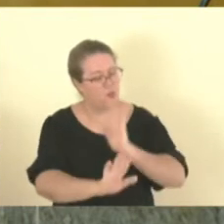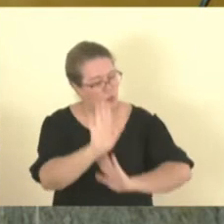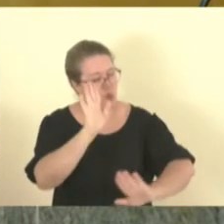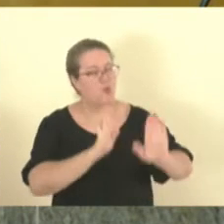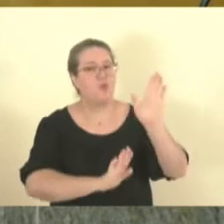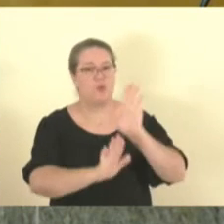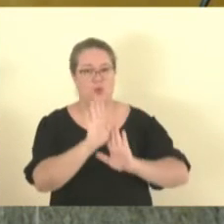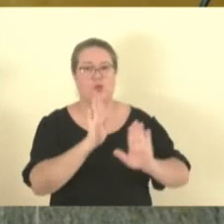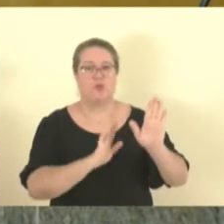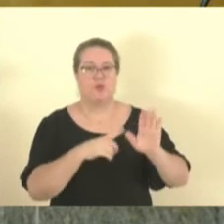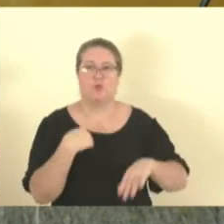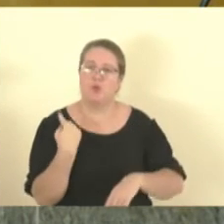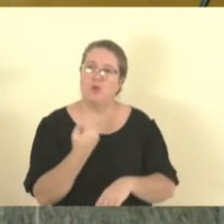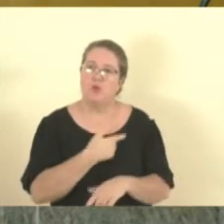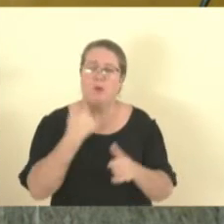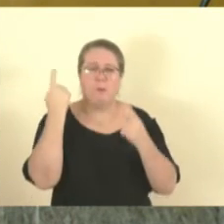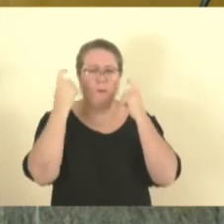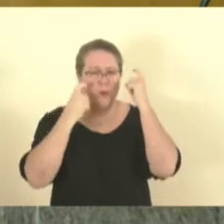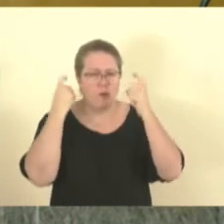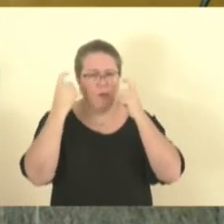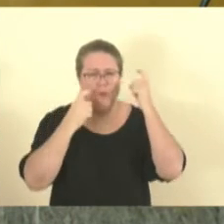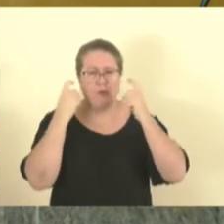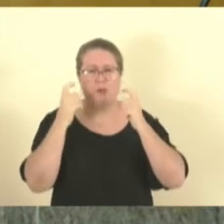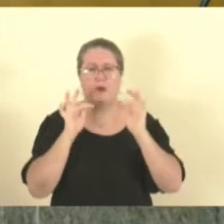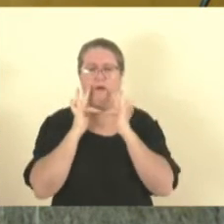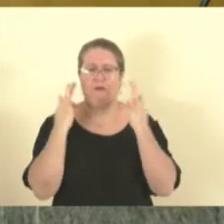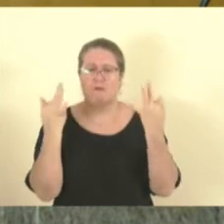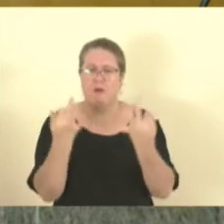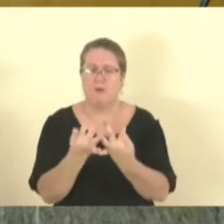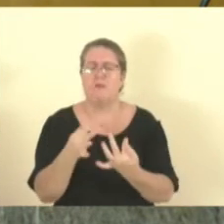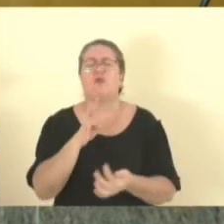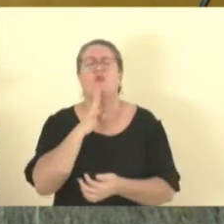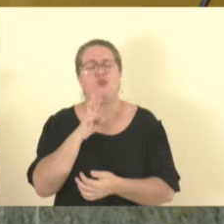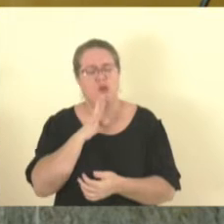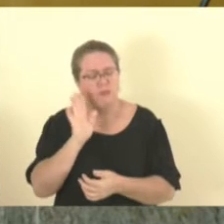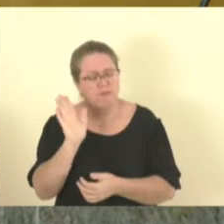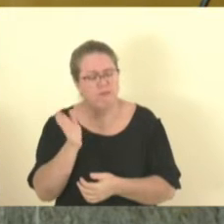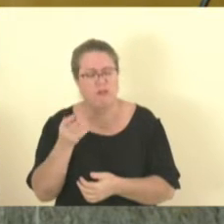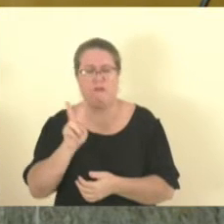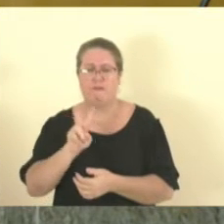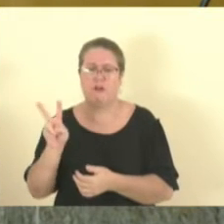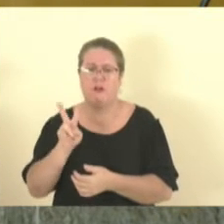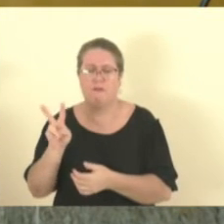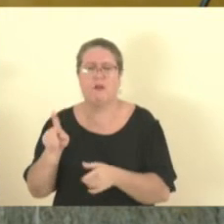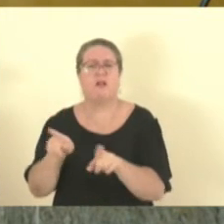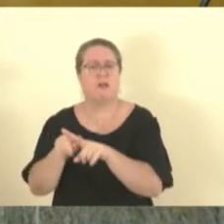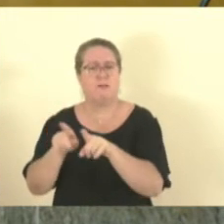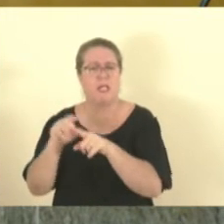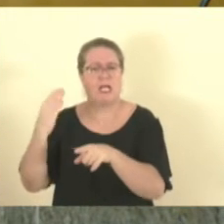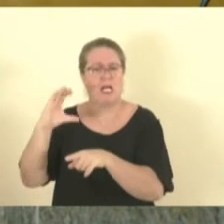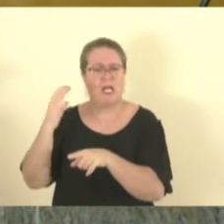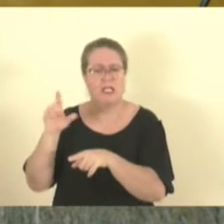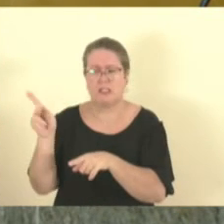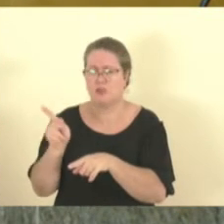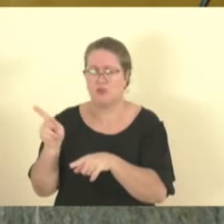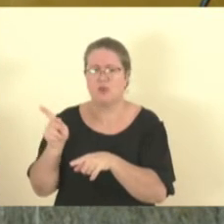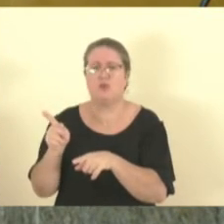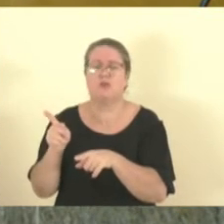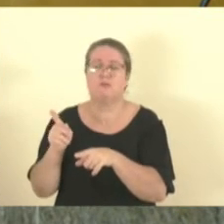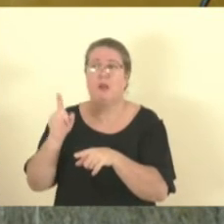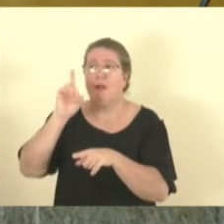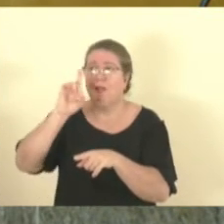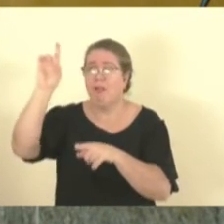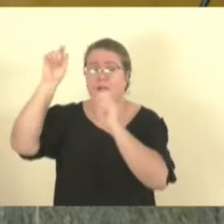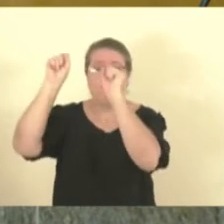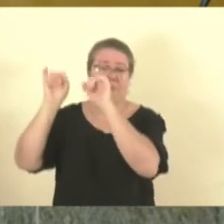Nós estamos aí preocupados com essa família, família conhecida aqui de Vila Velha, também outros familiares em Cariacica. E que Deus abençoe